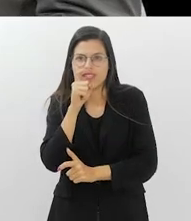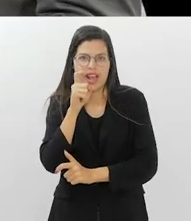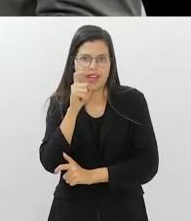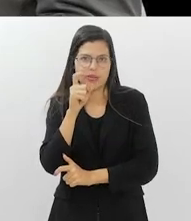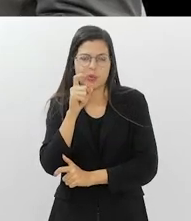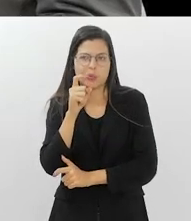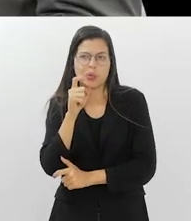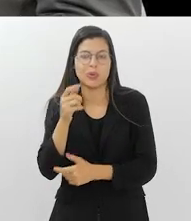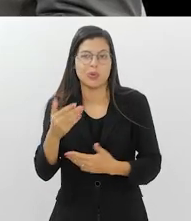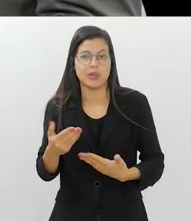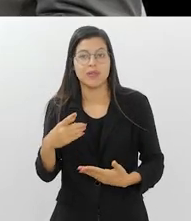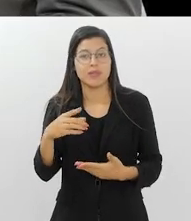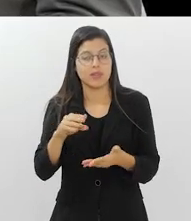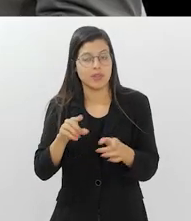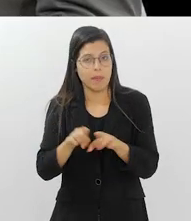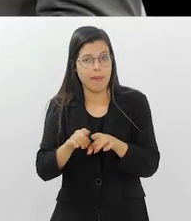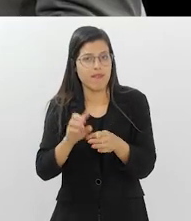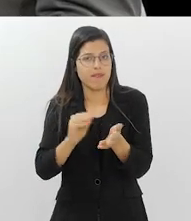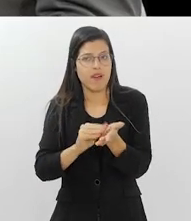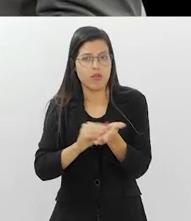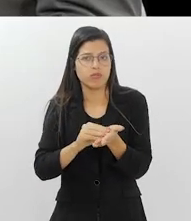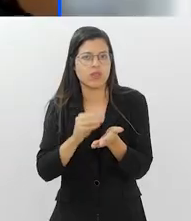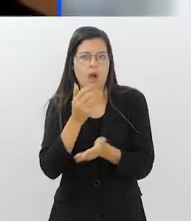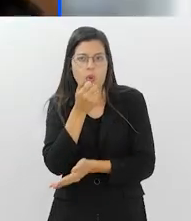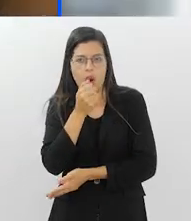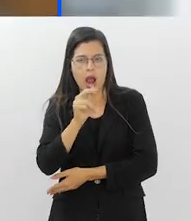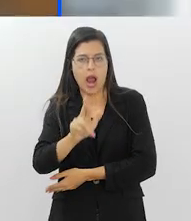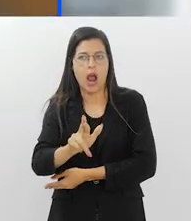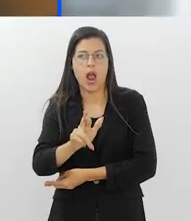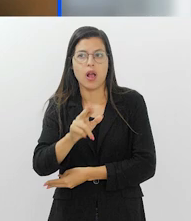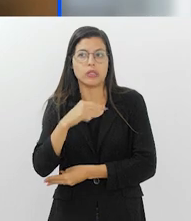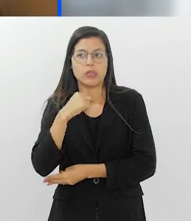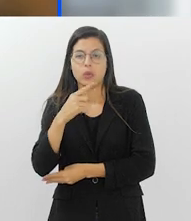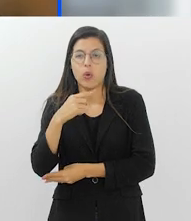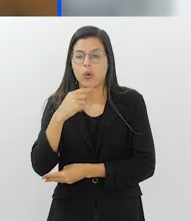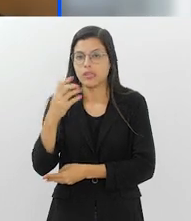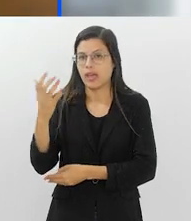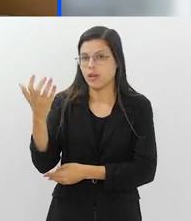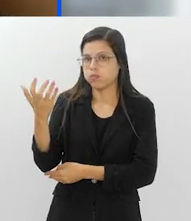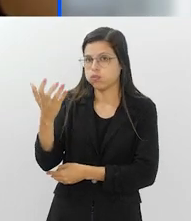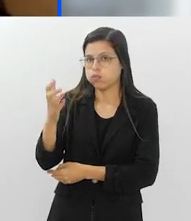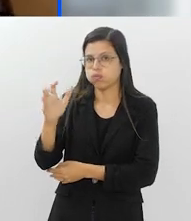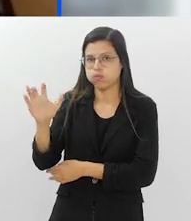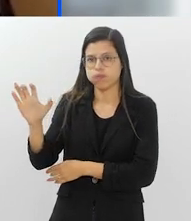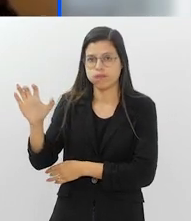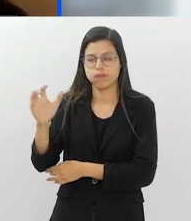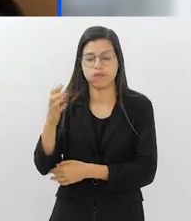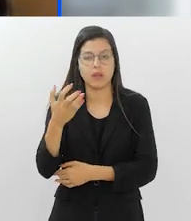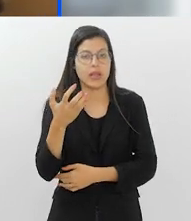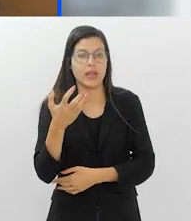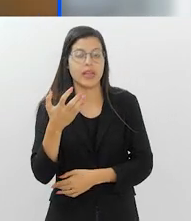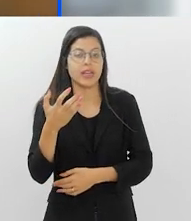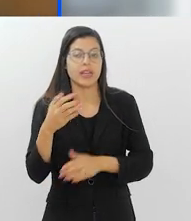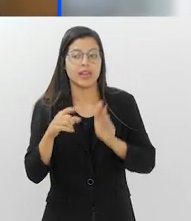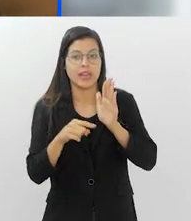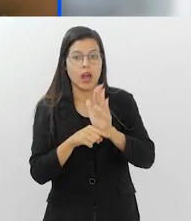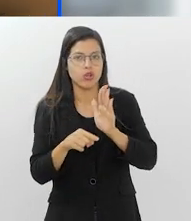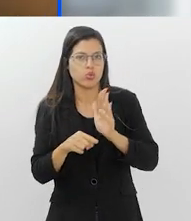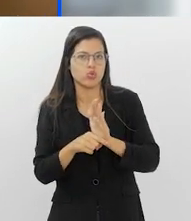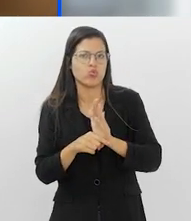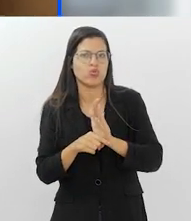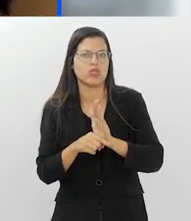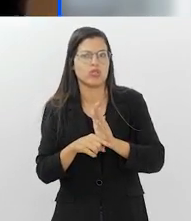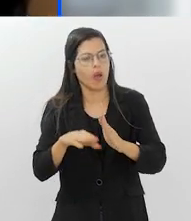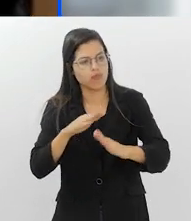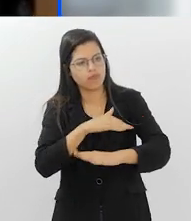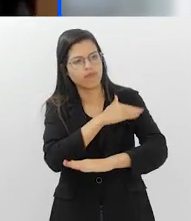tem a falta de ar-condicionado. Às vezes, não consegue nem mesmo um ventilador que te ajude a passar o